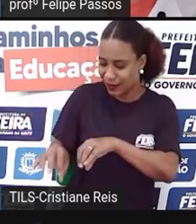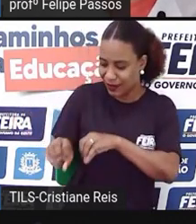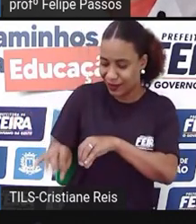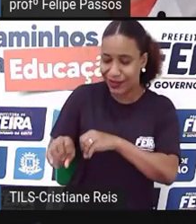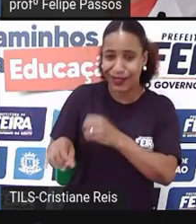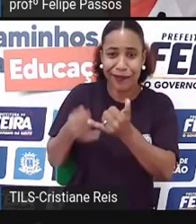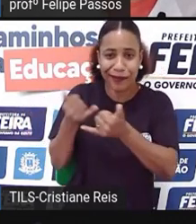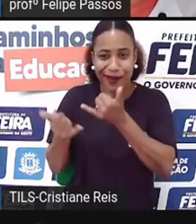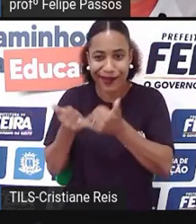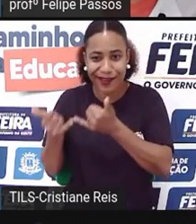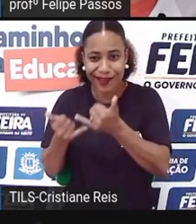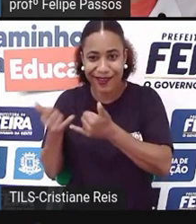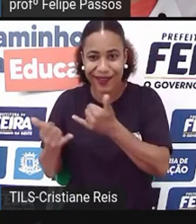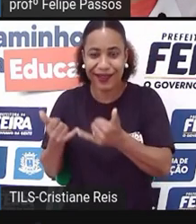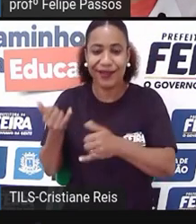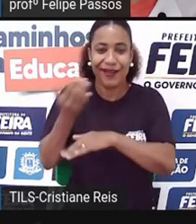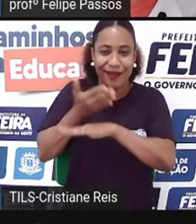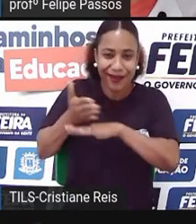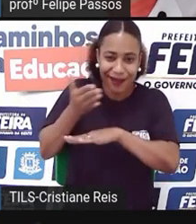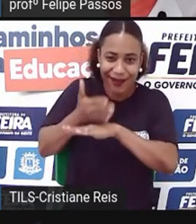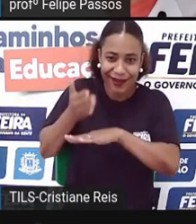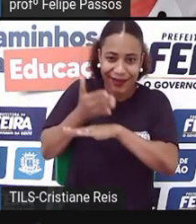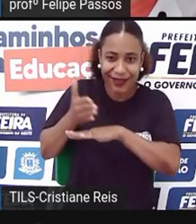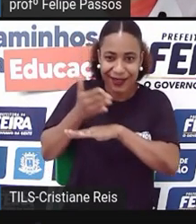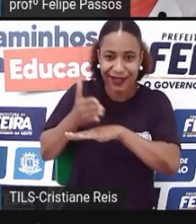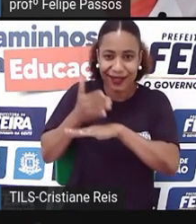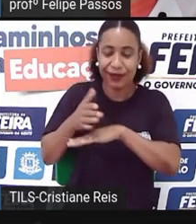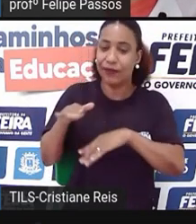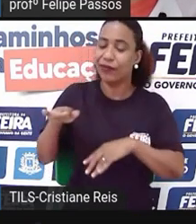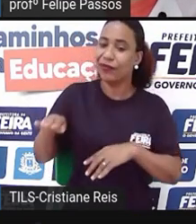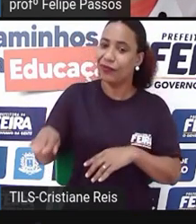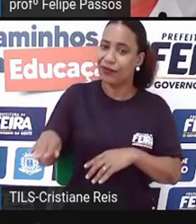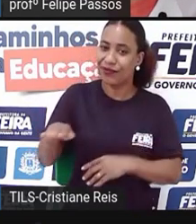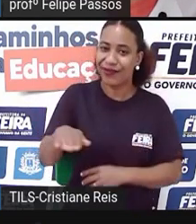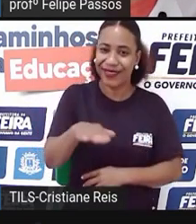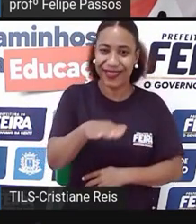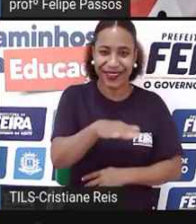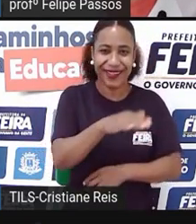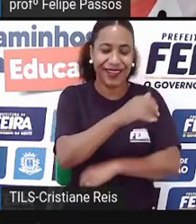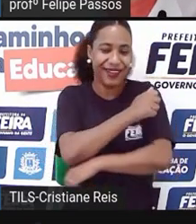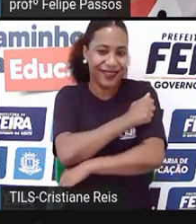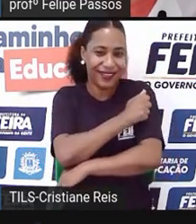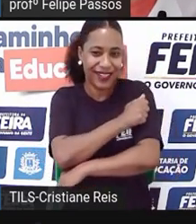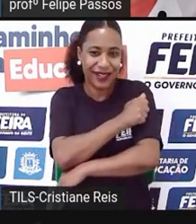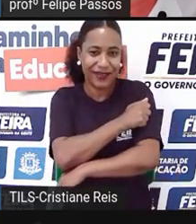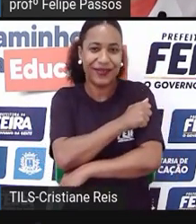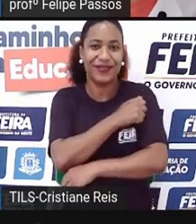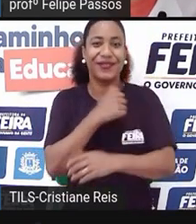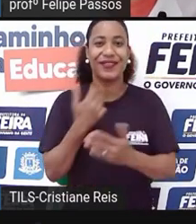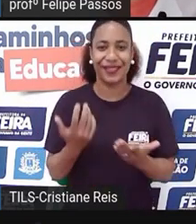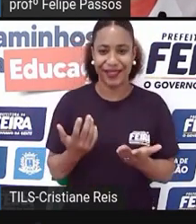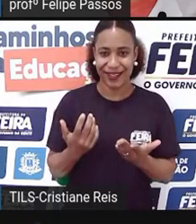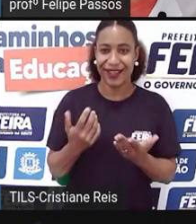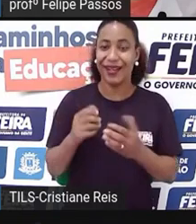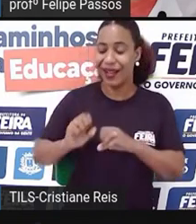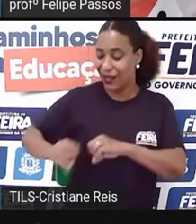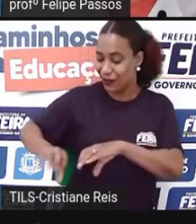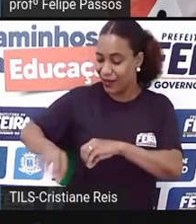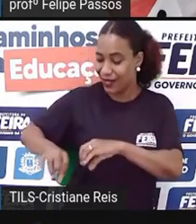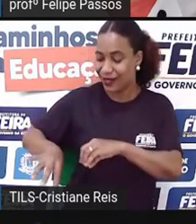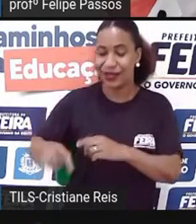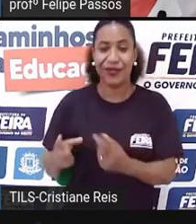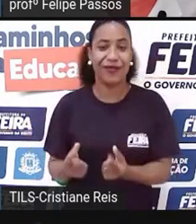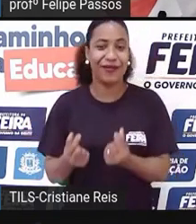legal é que você consegue despertar nos alunos a educação financeira, a importância da educação financeira, você